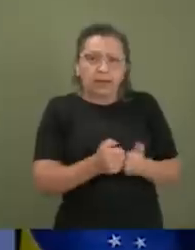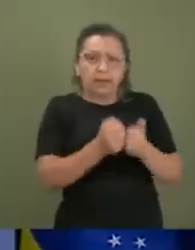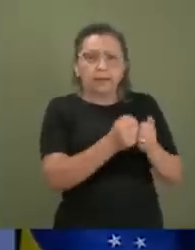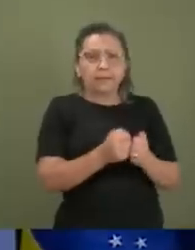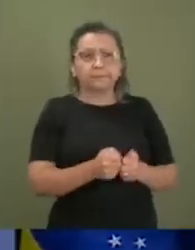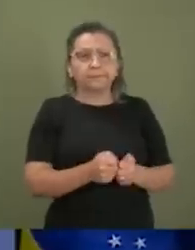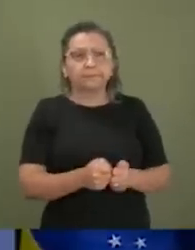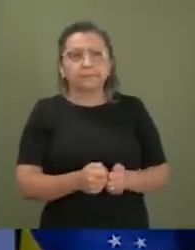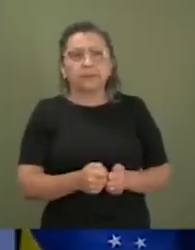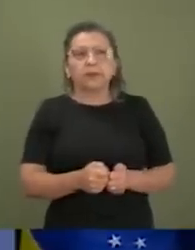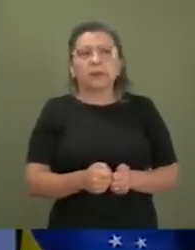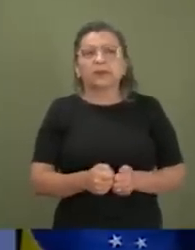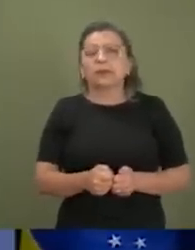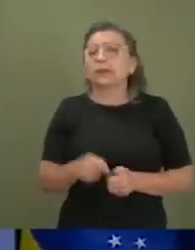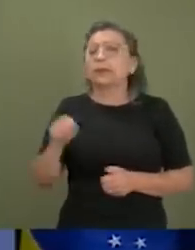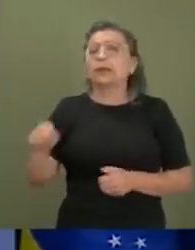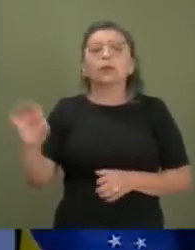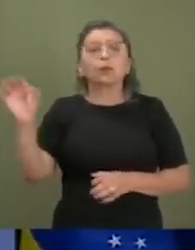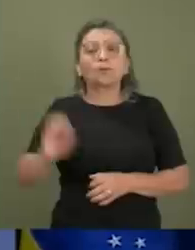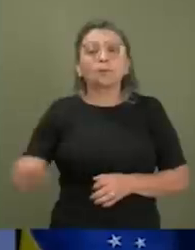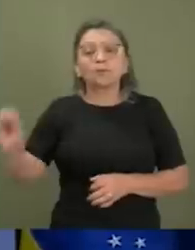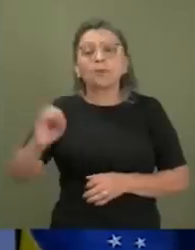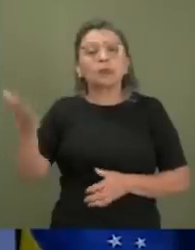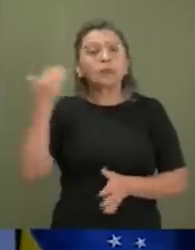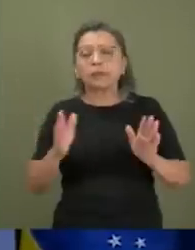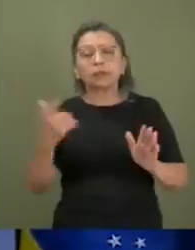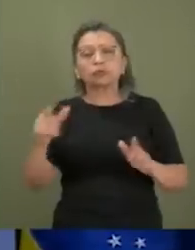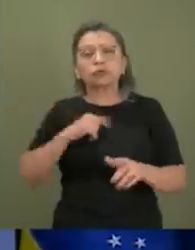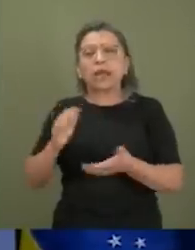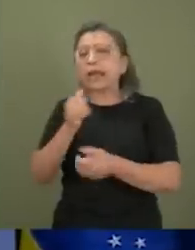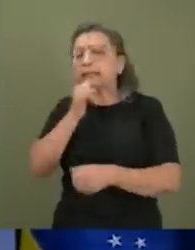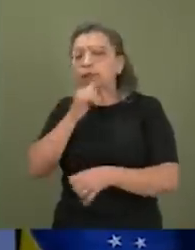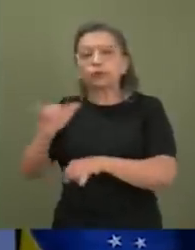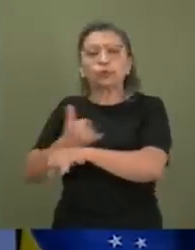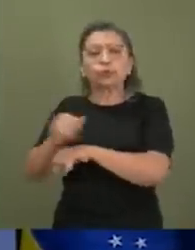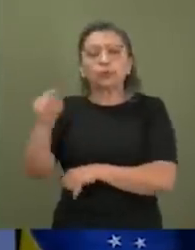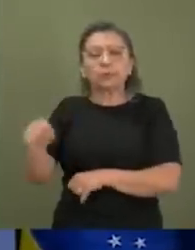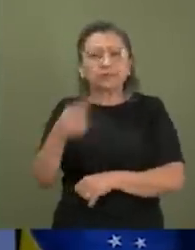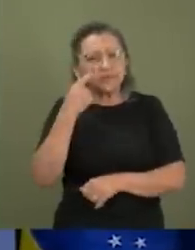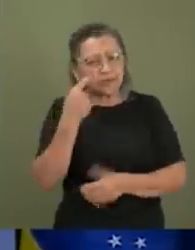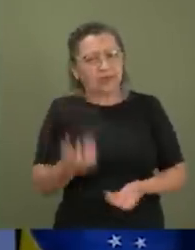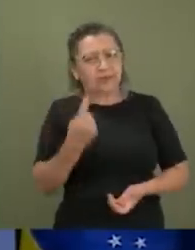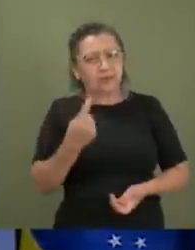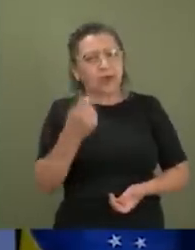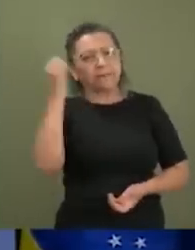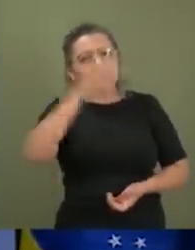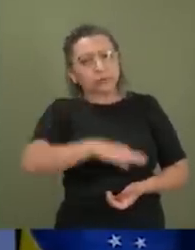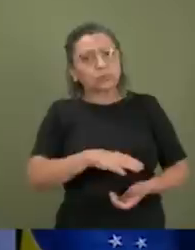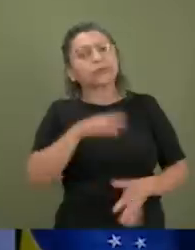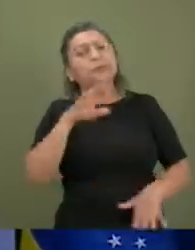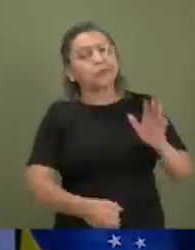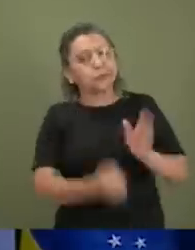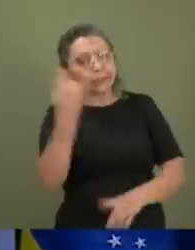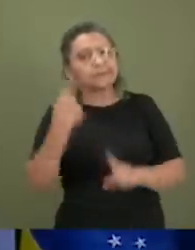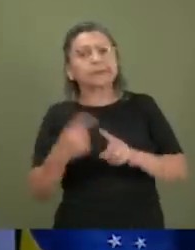o público gamer, que nem tinha o seu canal à época que o massacre aconteceu. Para a gente ver o nível de injustiça que muitas vezes o setor de games